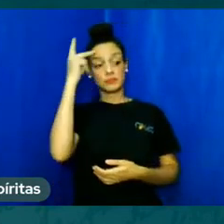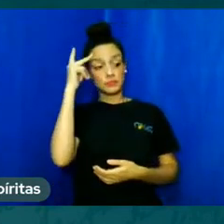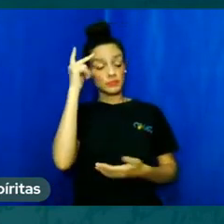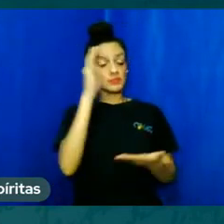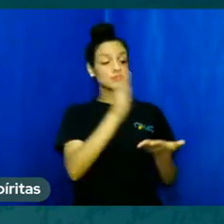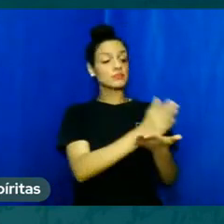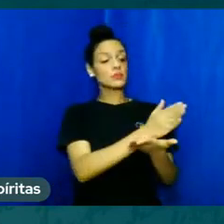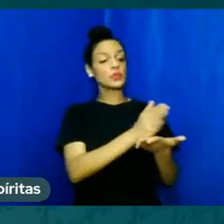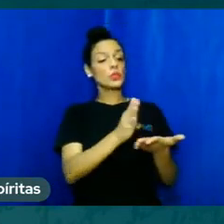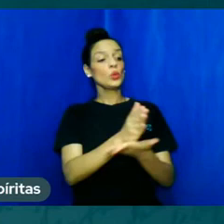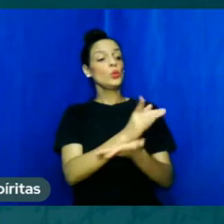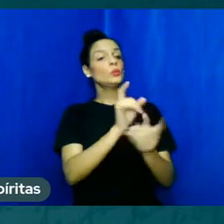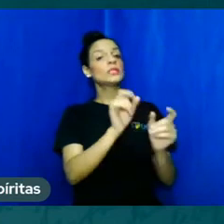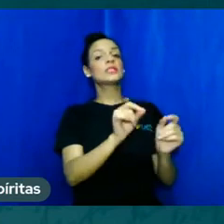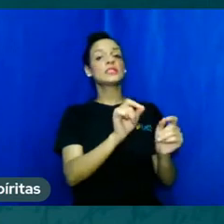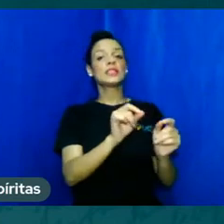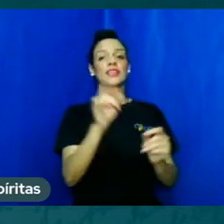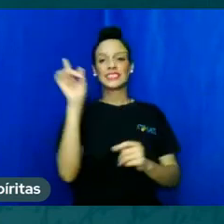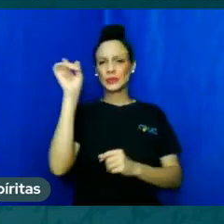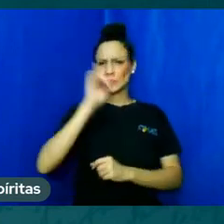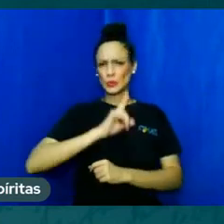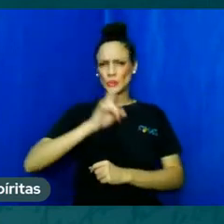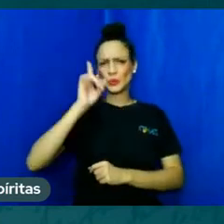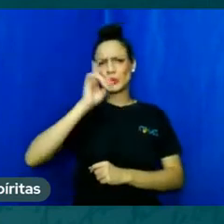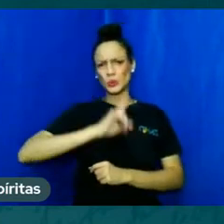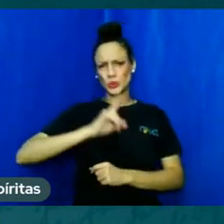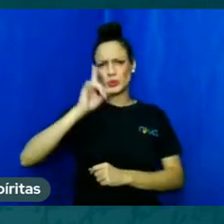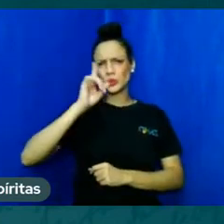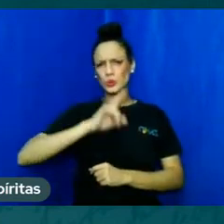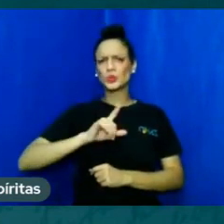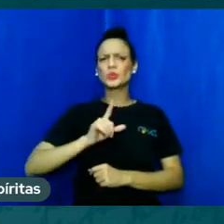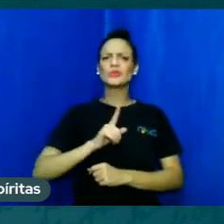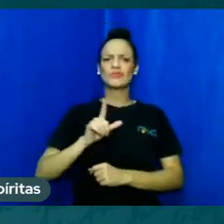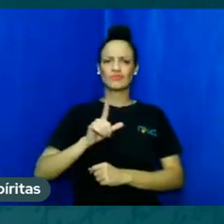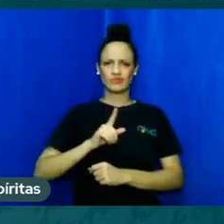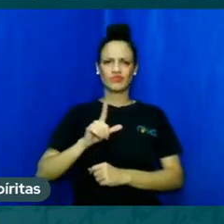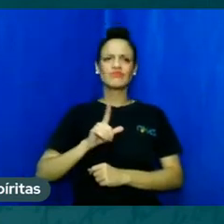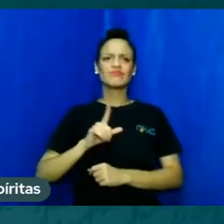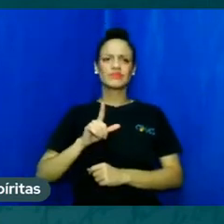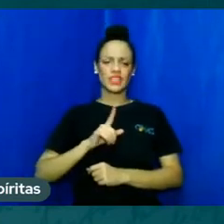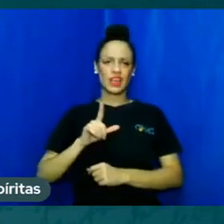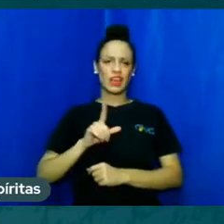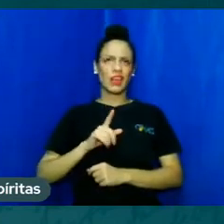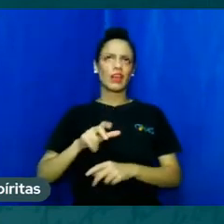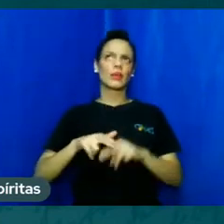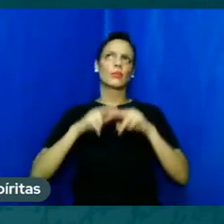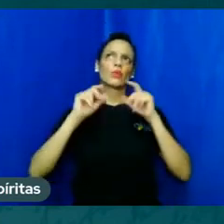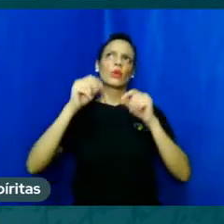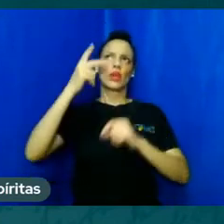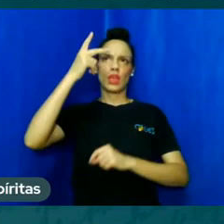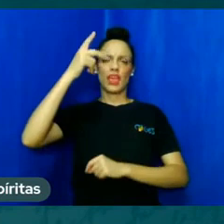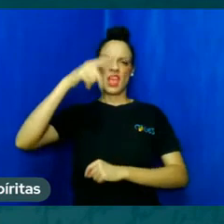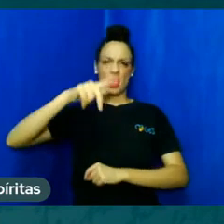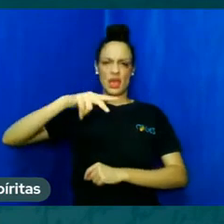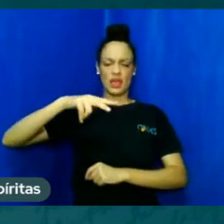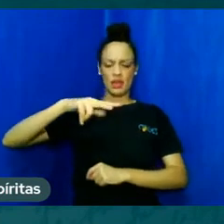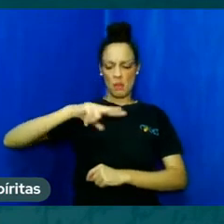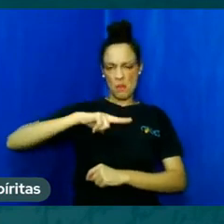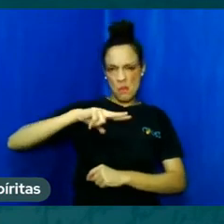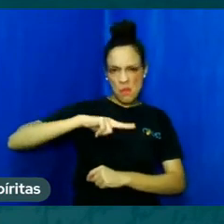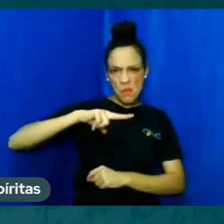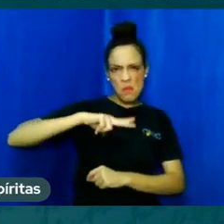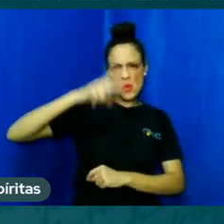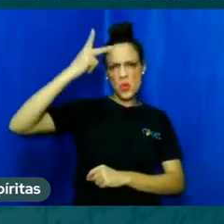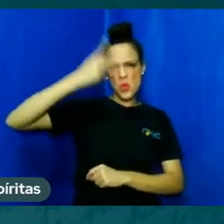grandes imperfeições, né? Grandes comprometimentos nas viciações, no egoísmo, né? Esses